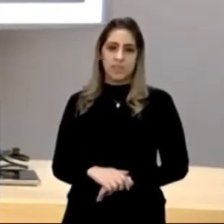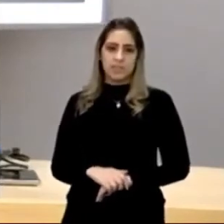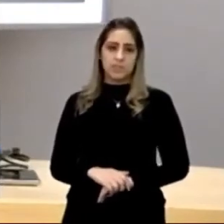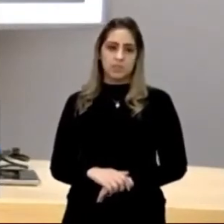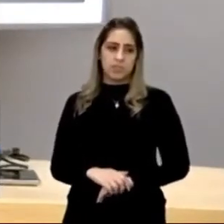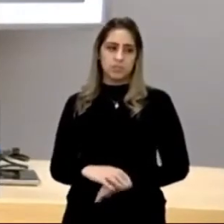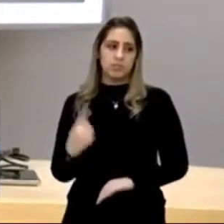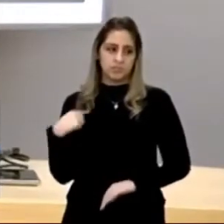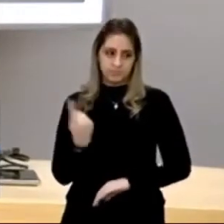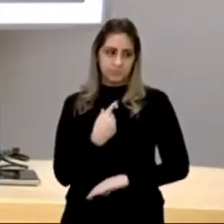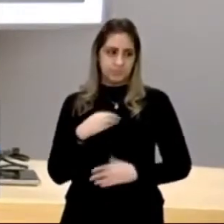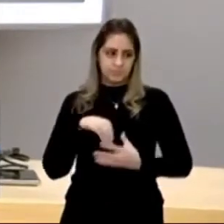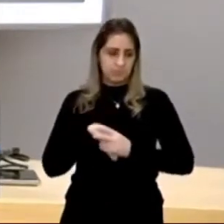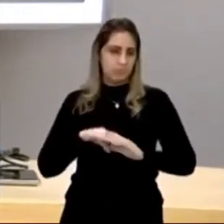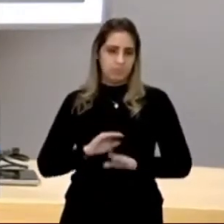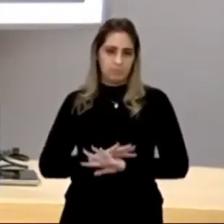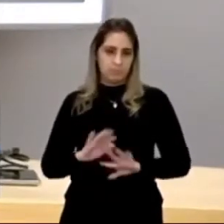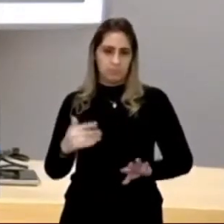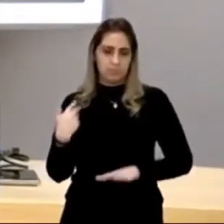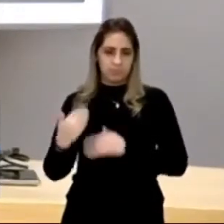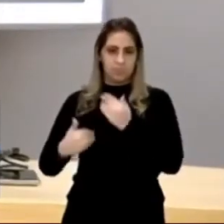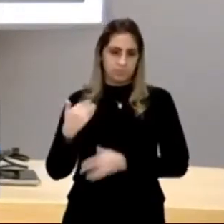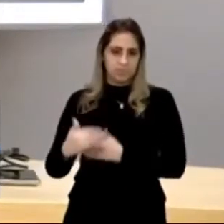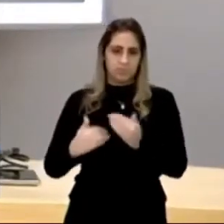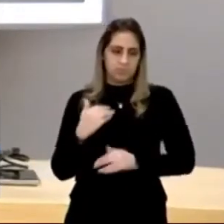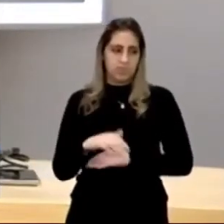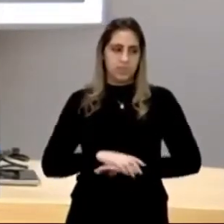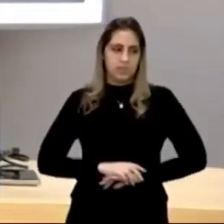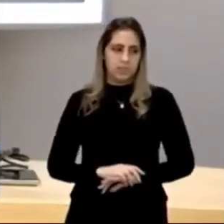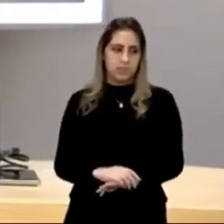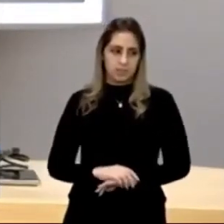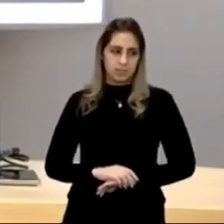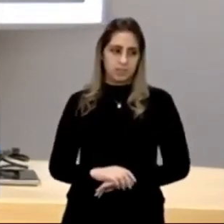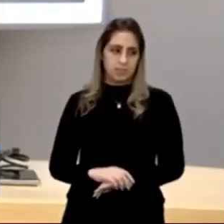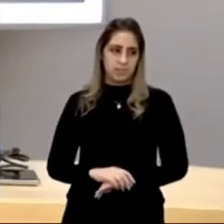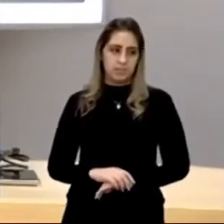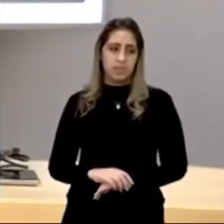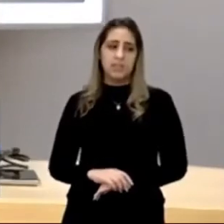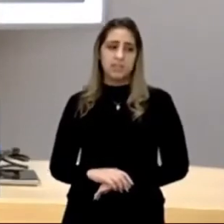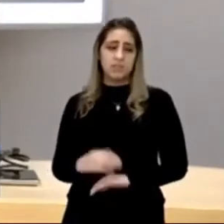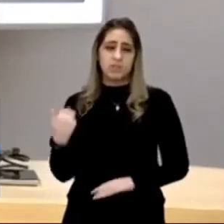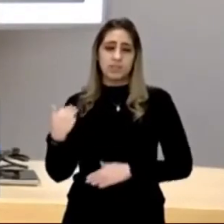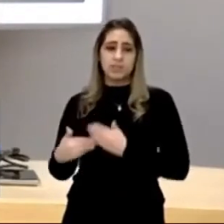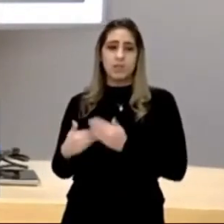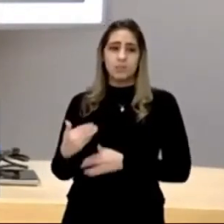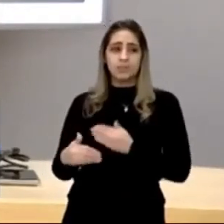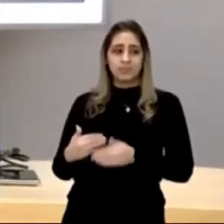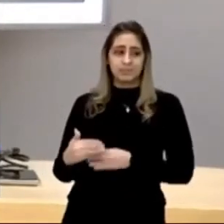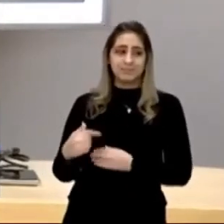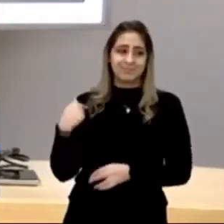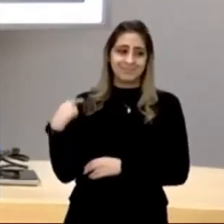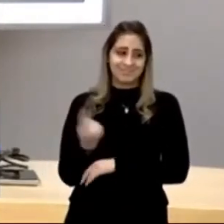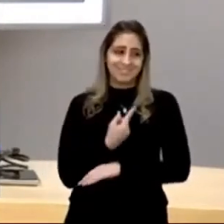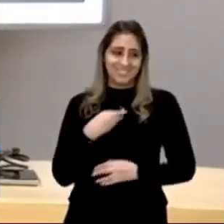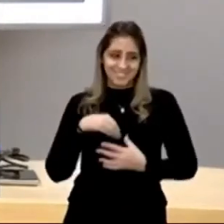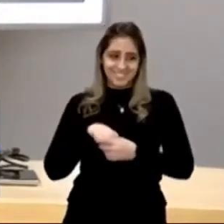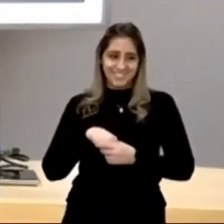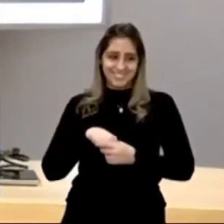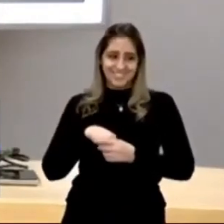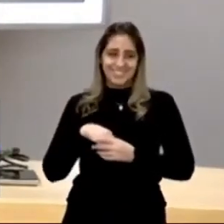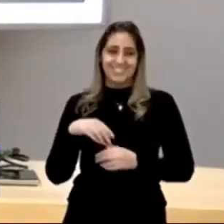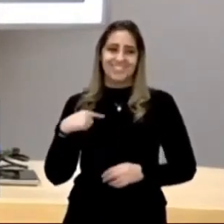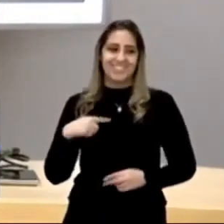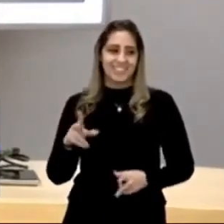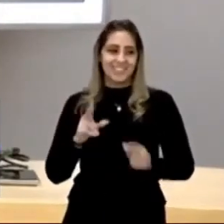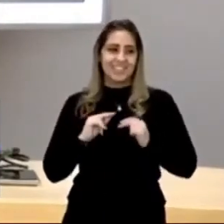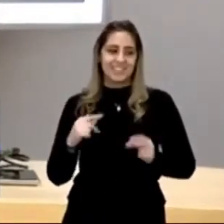É a escolha. O Erich Albesbaum, ele fala no A Era dos